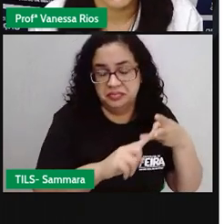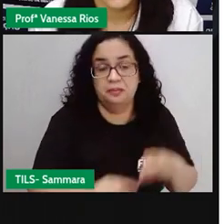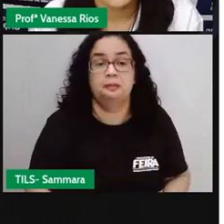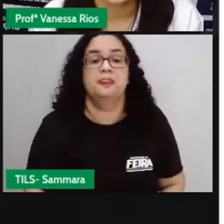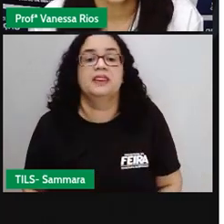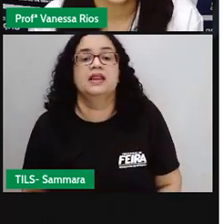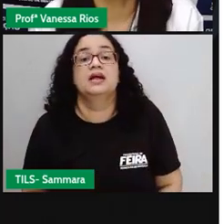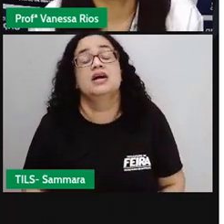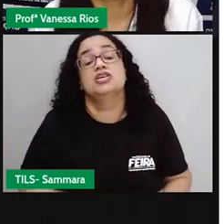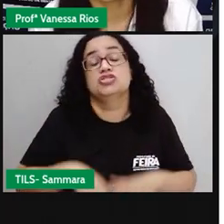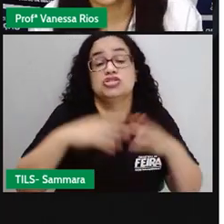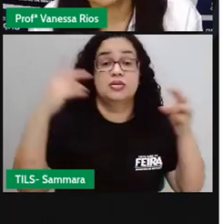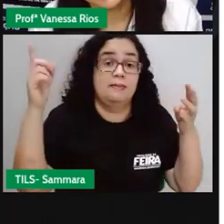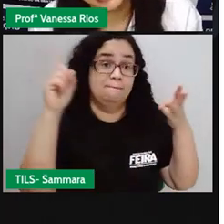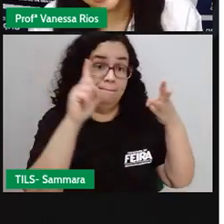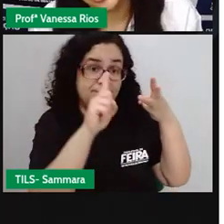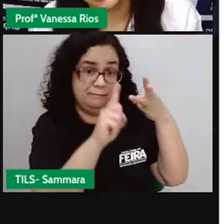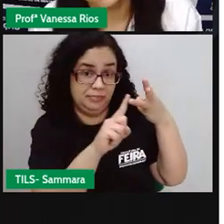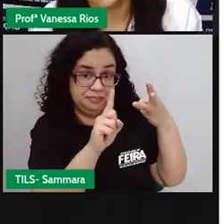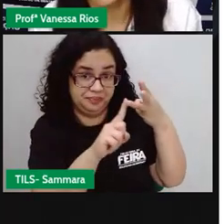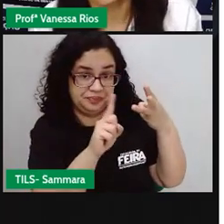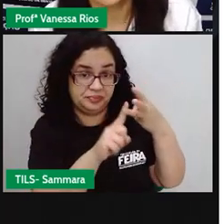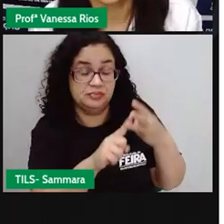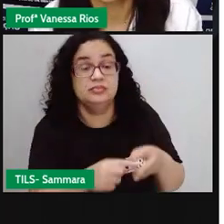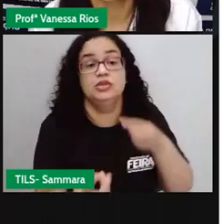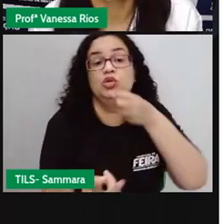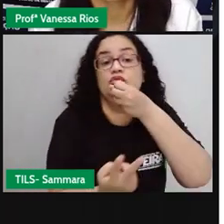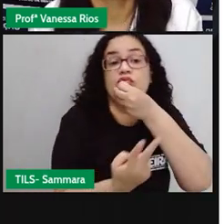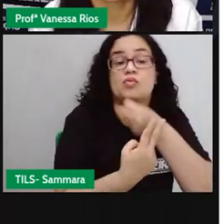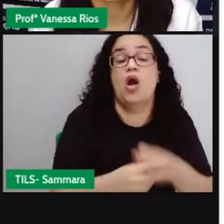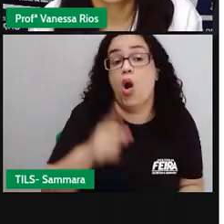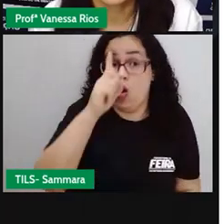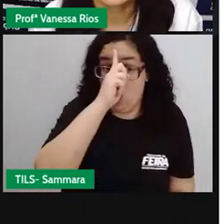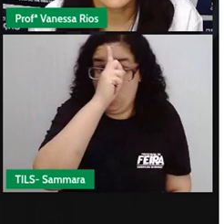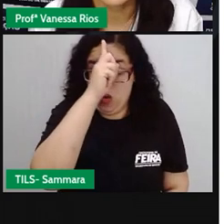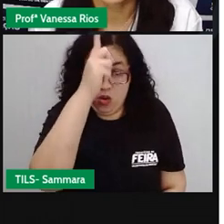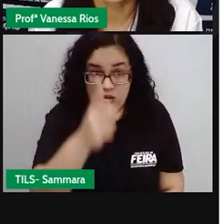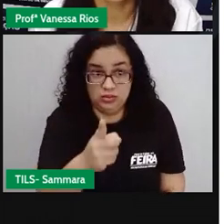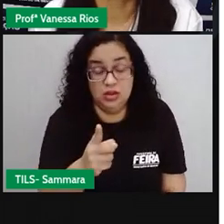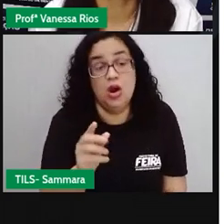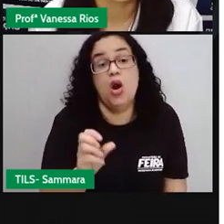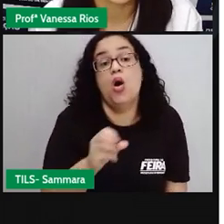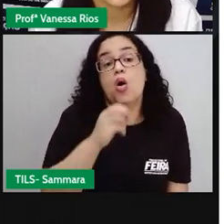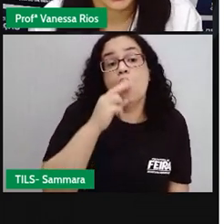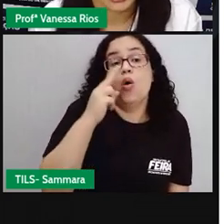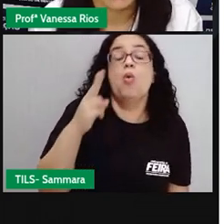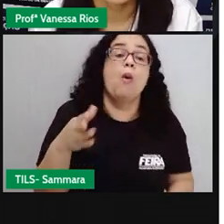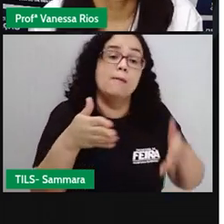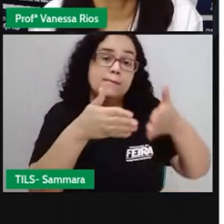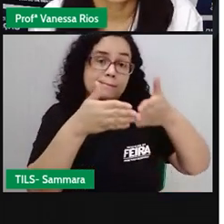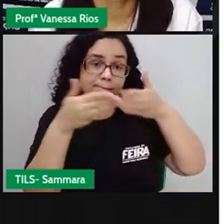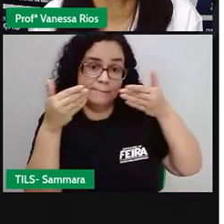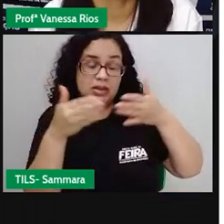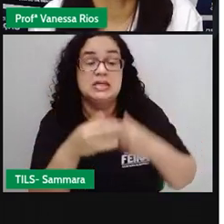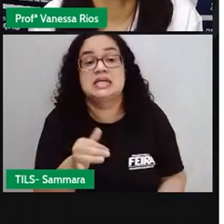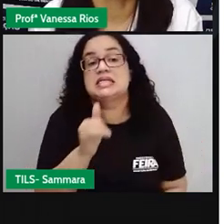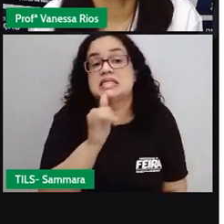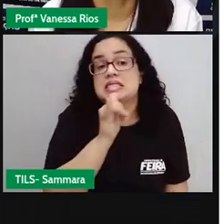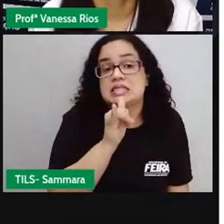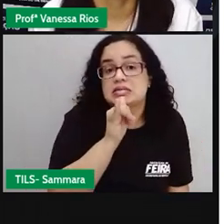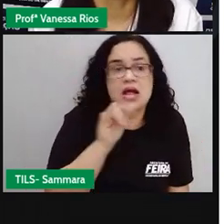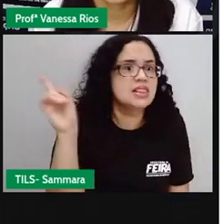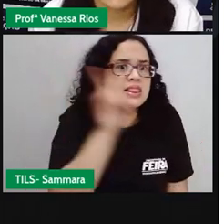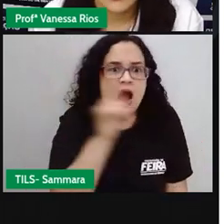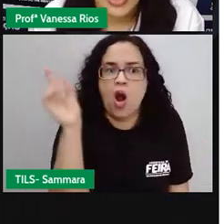subjuntivo. Já no modo imperativo, o verbo indica uma ordem ou um pedido. O exemplo